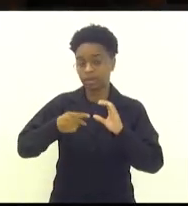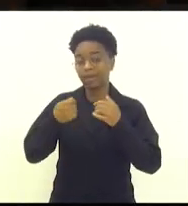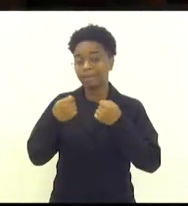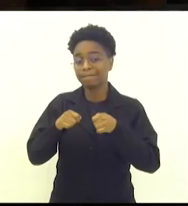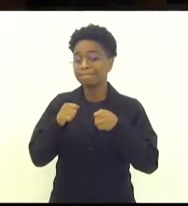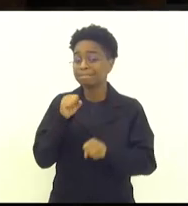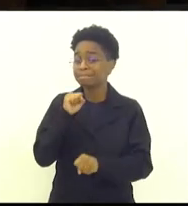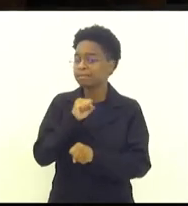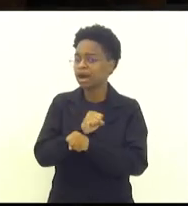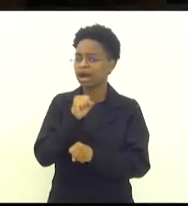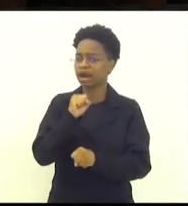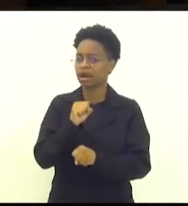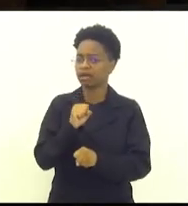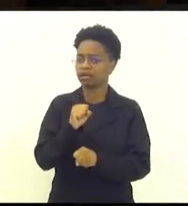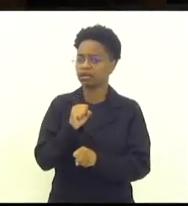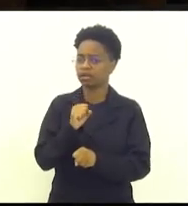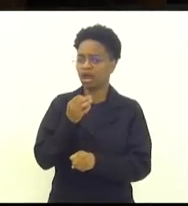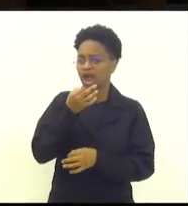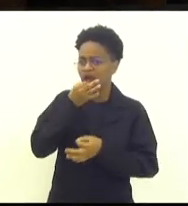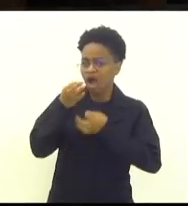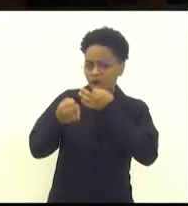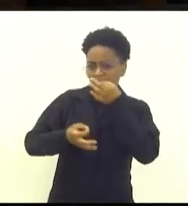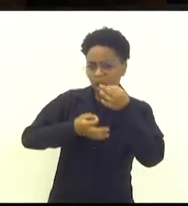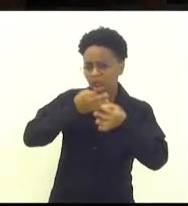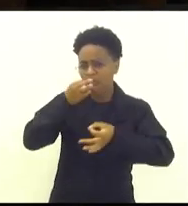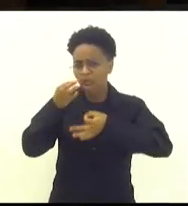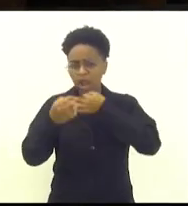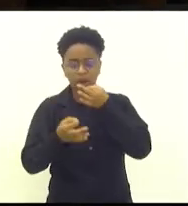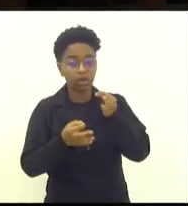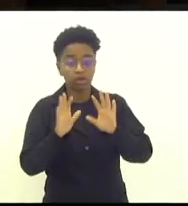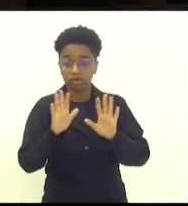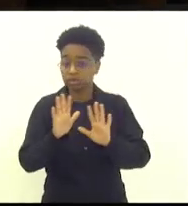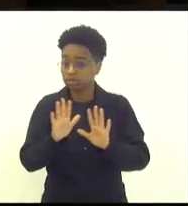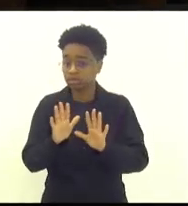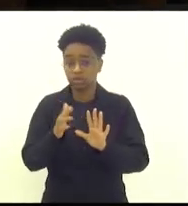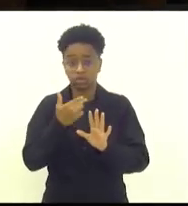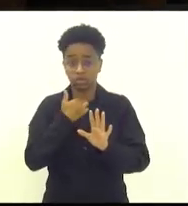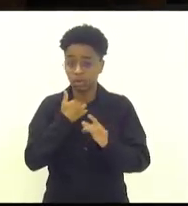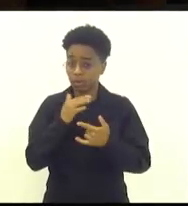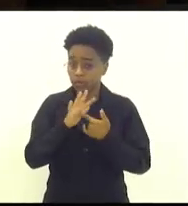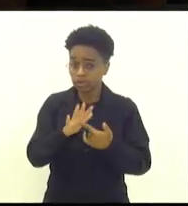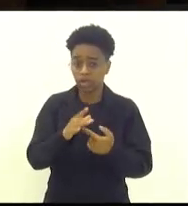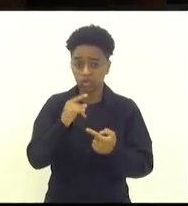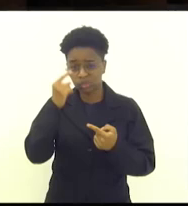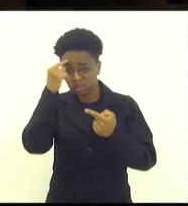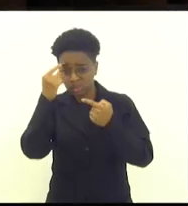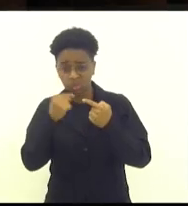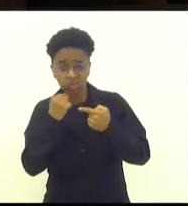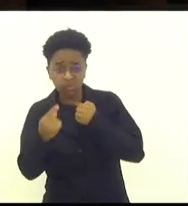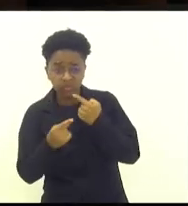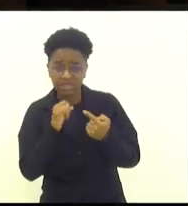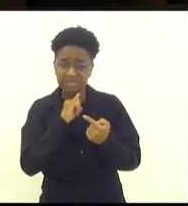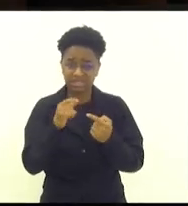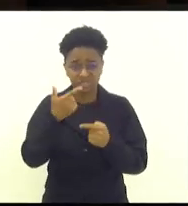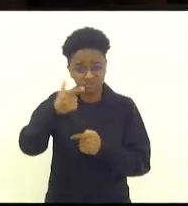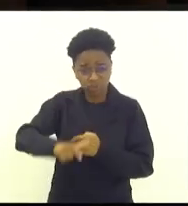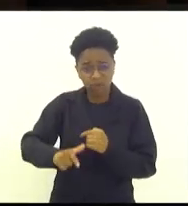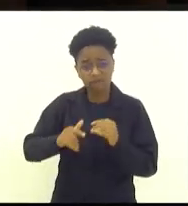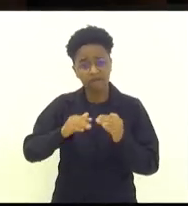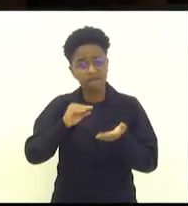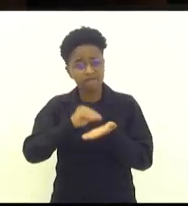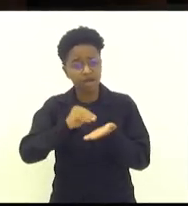estes argumentos que não deixe parar dúvidas de que nós teremos estabilidade na cidade e que não se